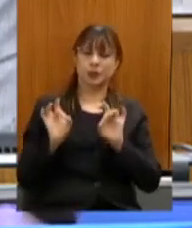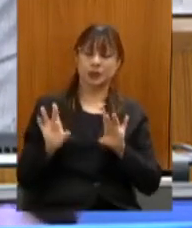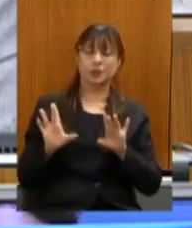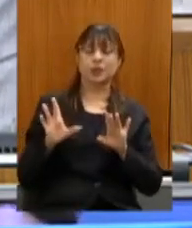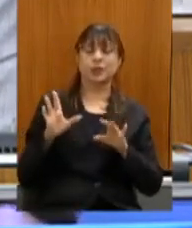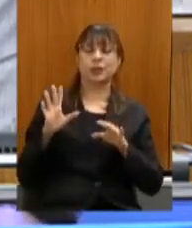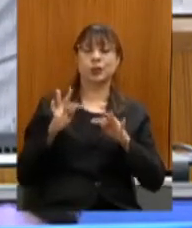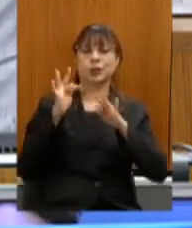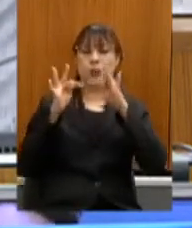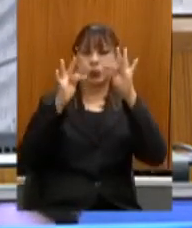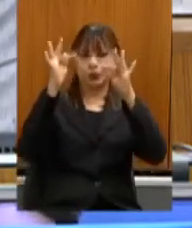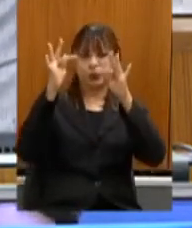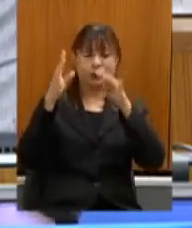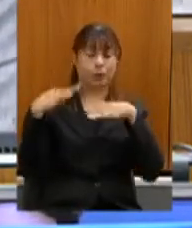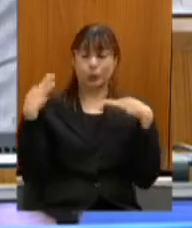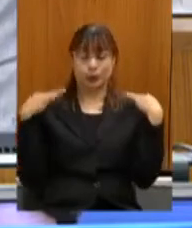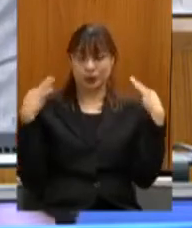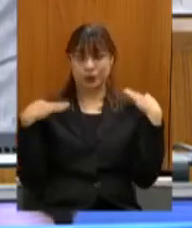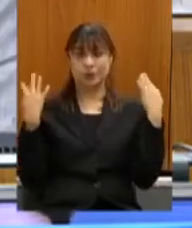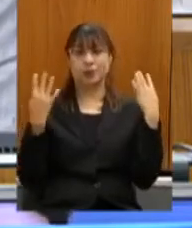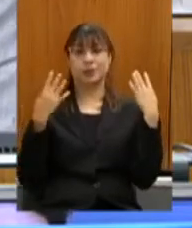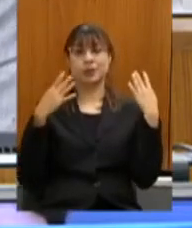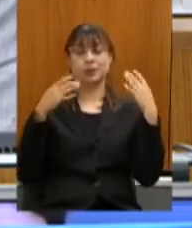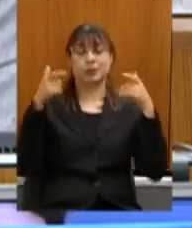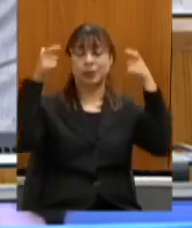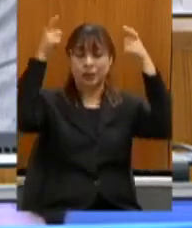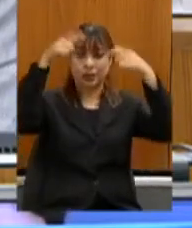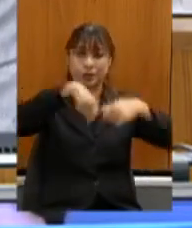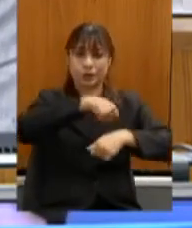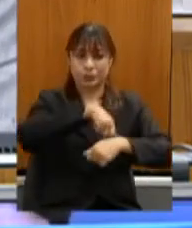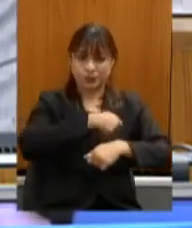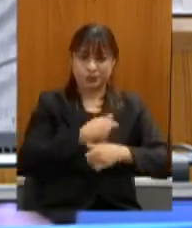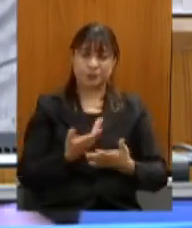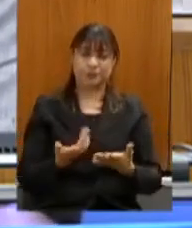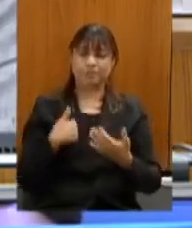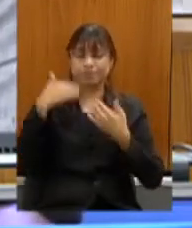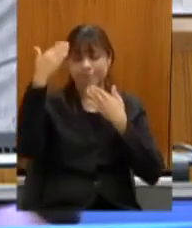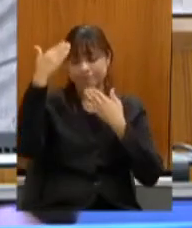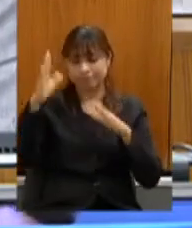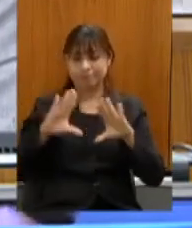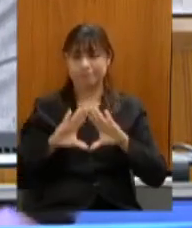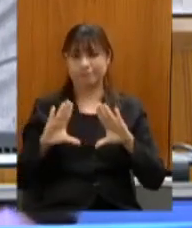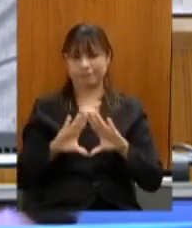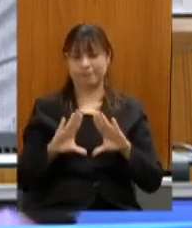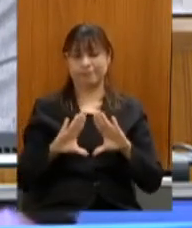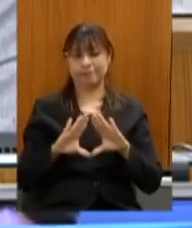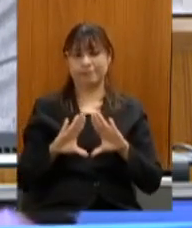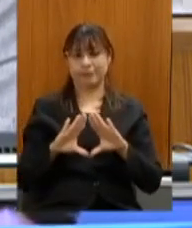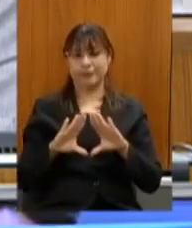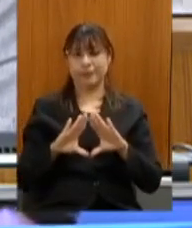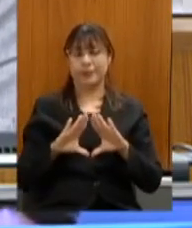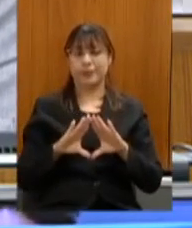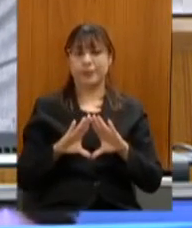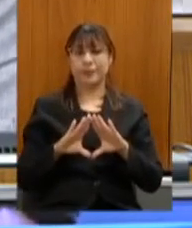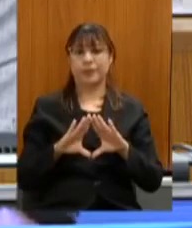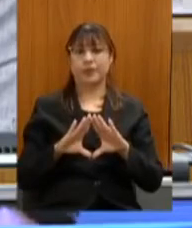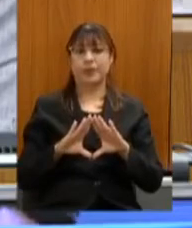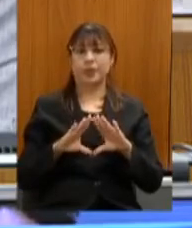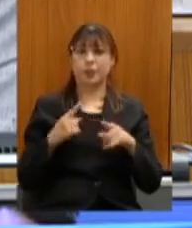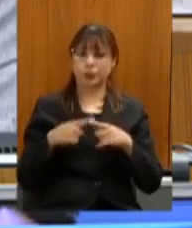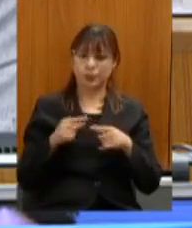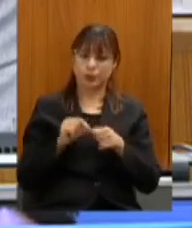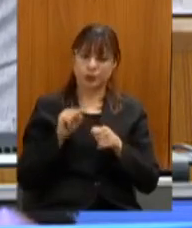e gastronomia pelas proposições agradeço essa casa por ter feito esses